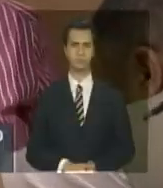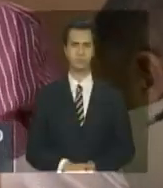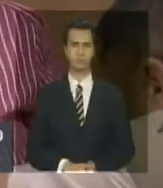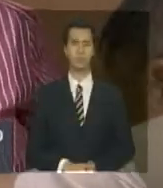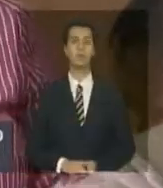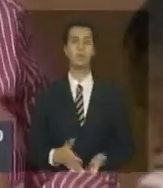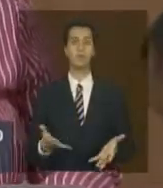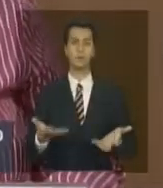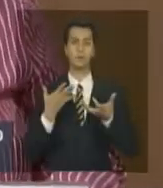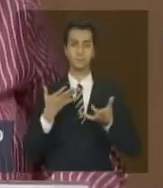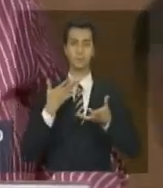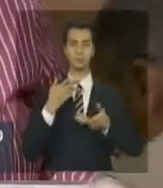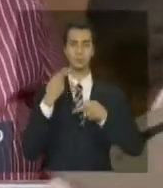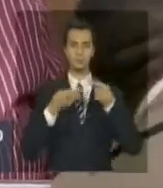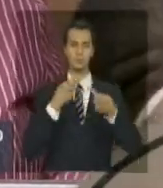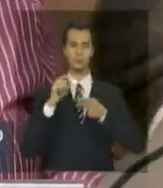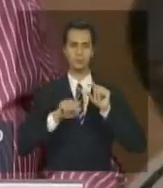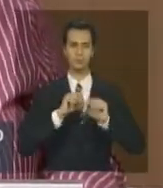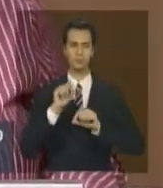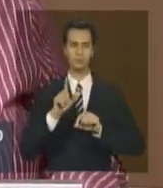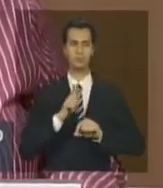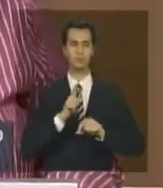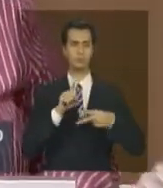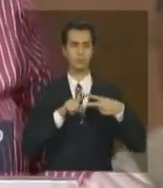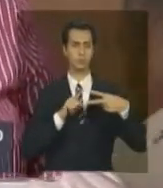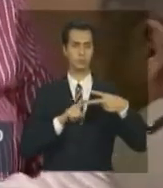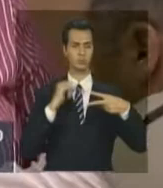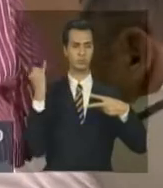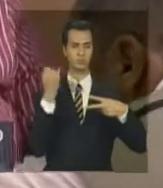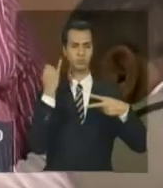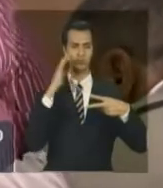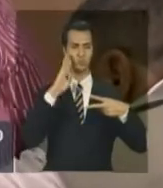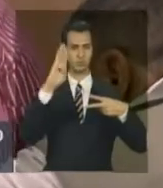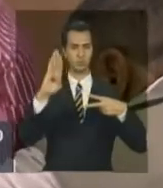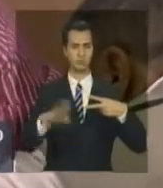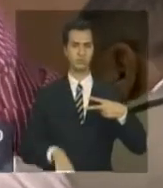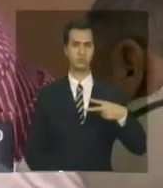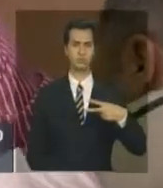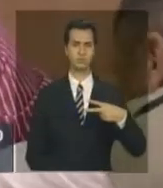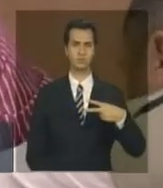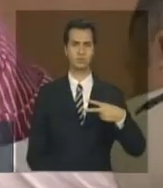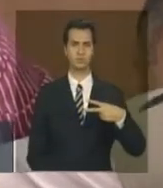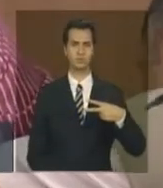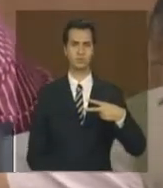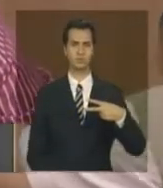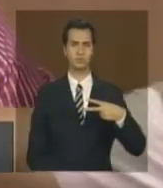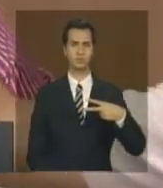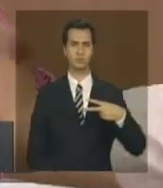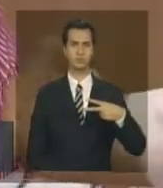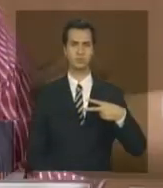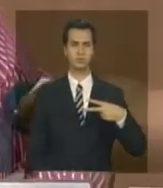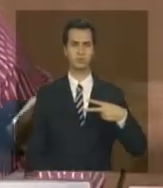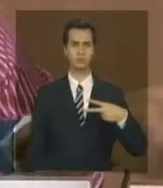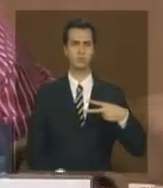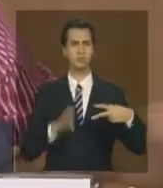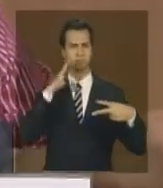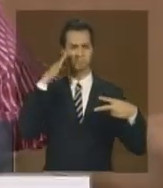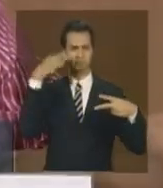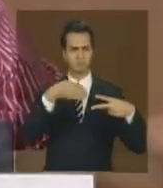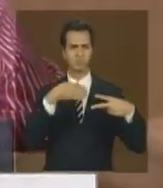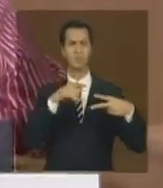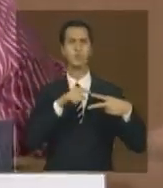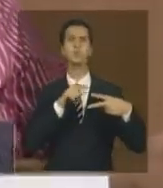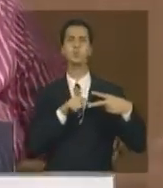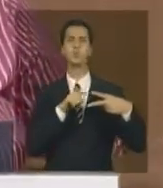observar duas coisas muito objetivamente uma a importância da gente aperfeiçoar